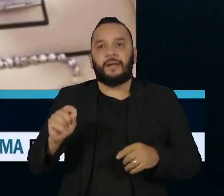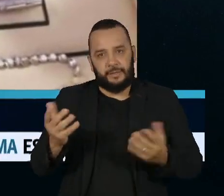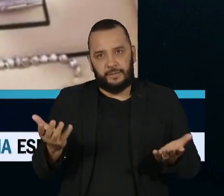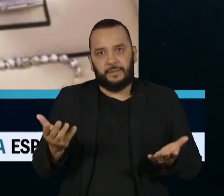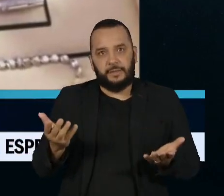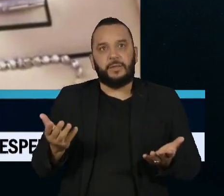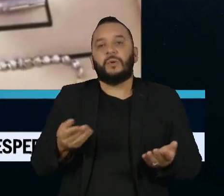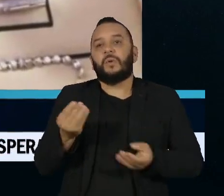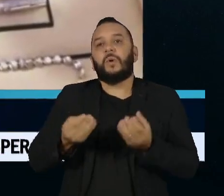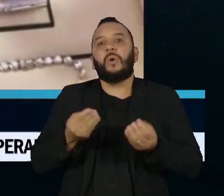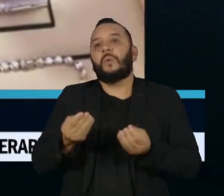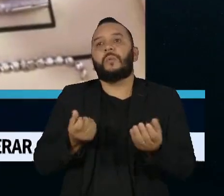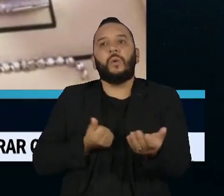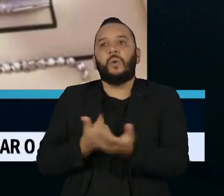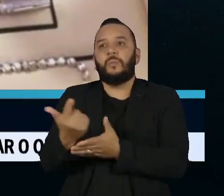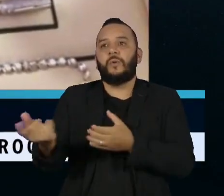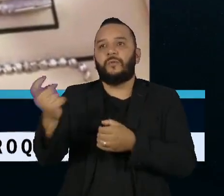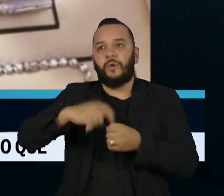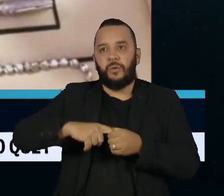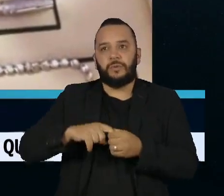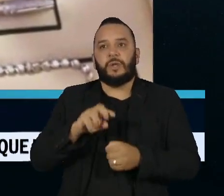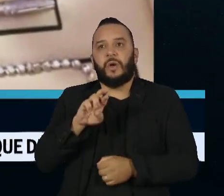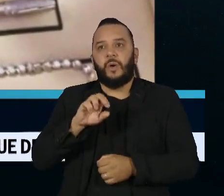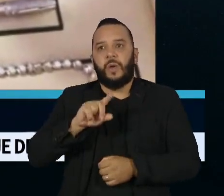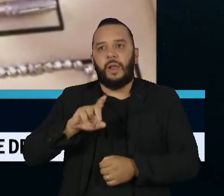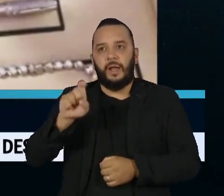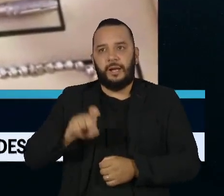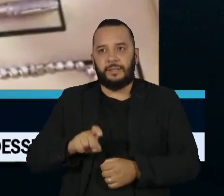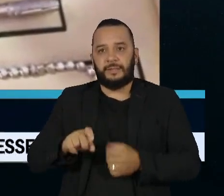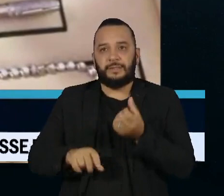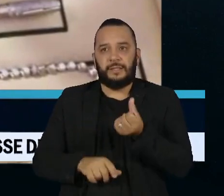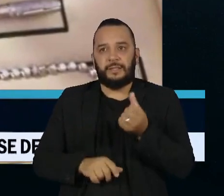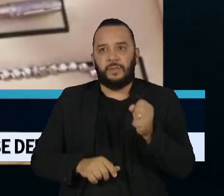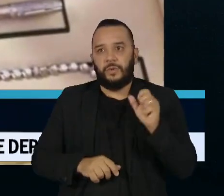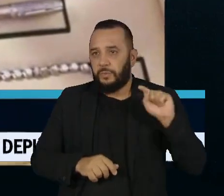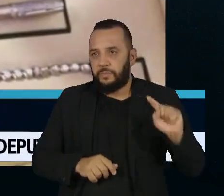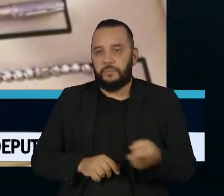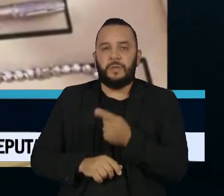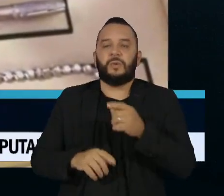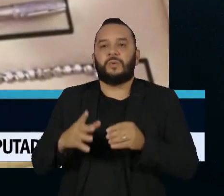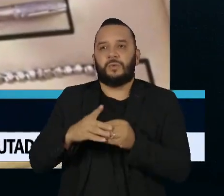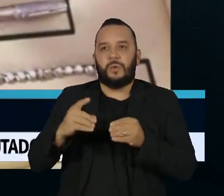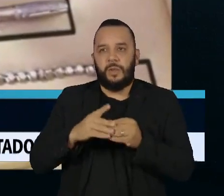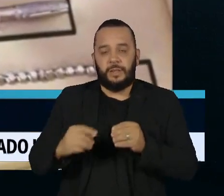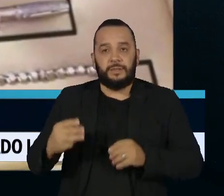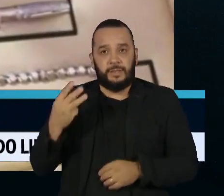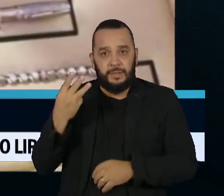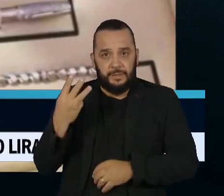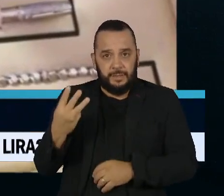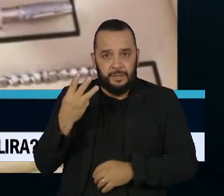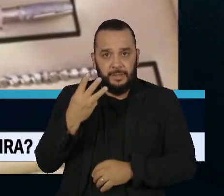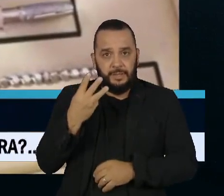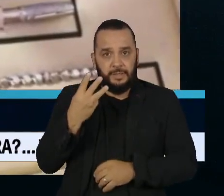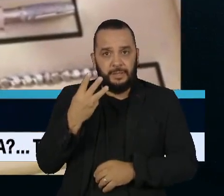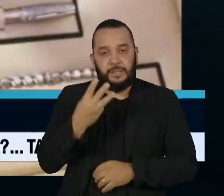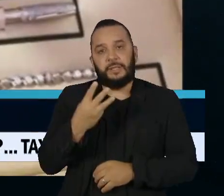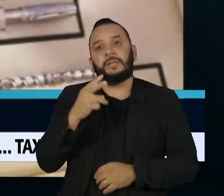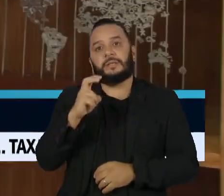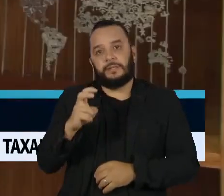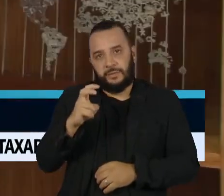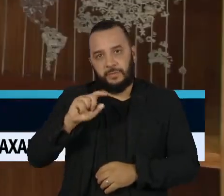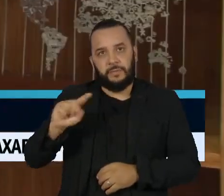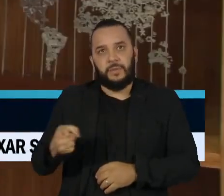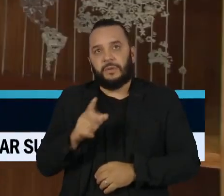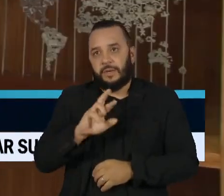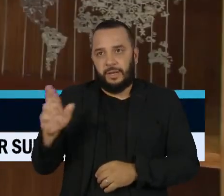foi recomprado o Rolex, avaliado em 68 mil dólares, cerca de 335 mil reais.